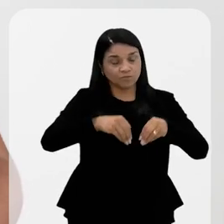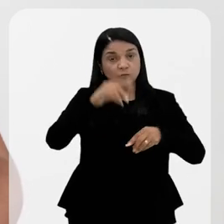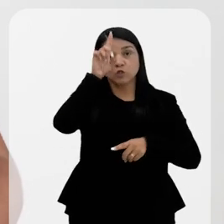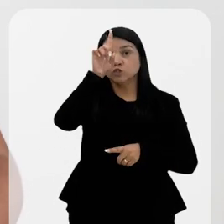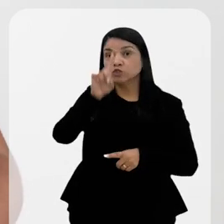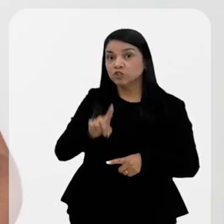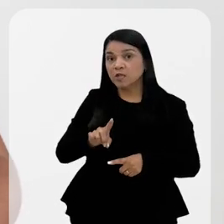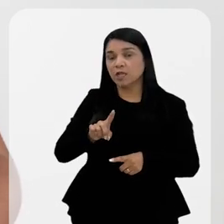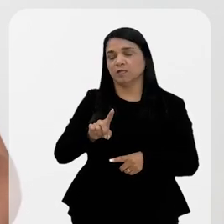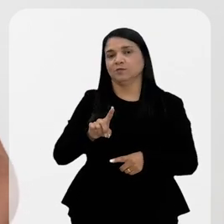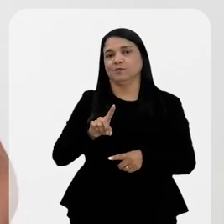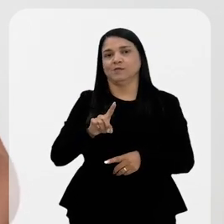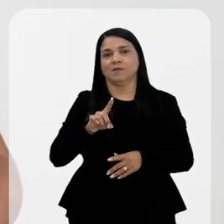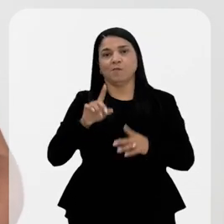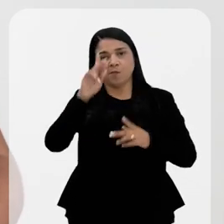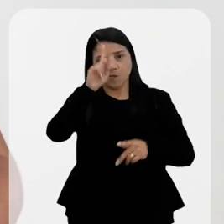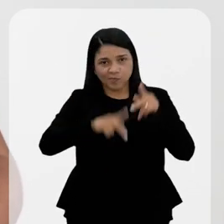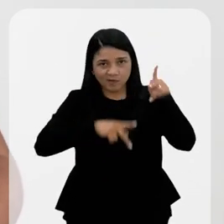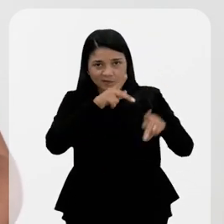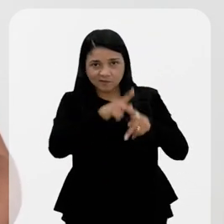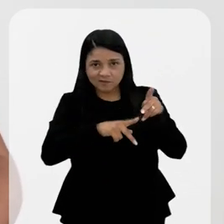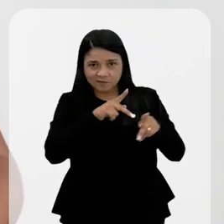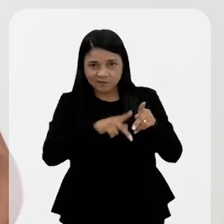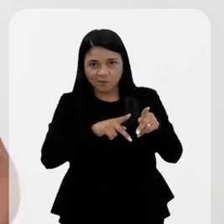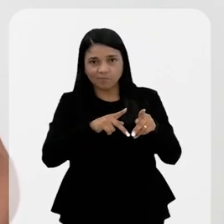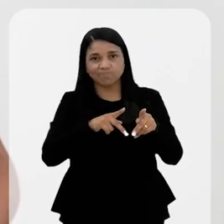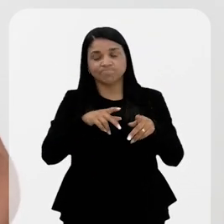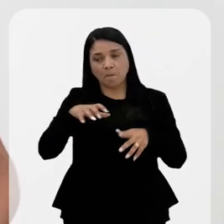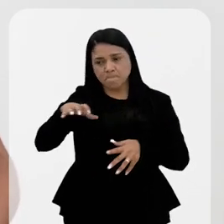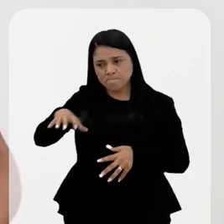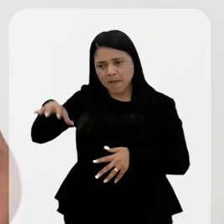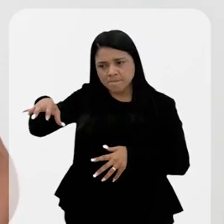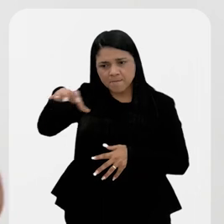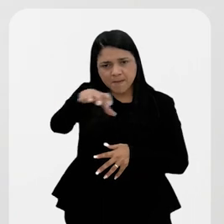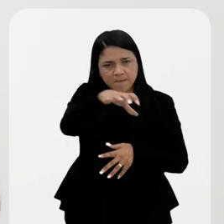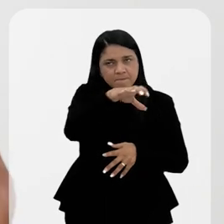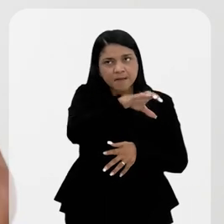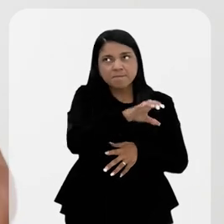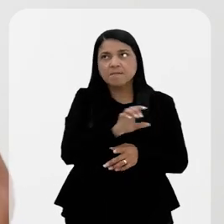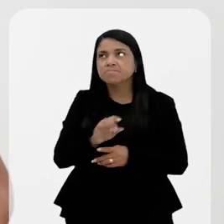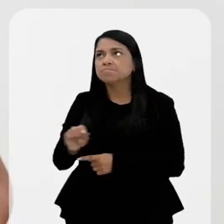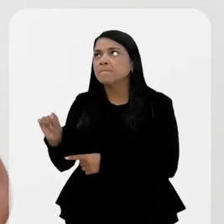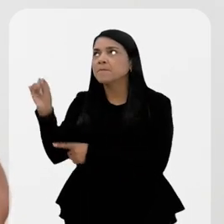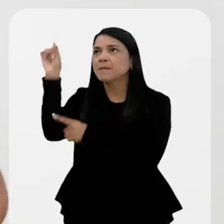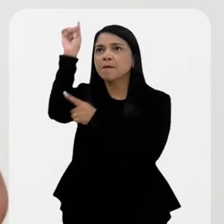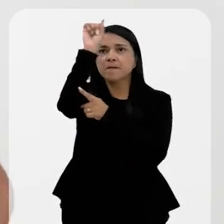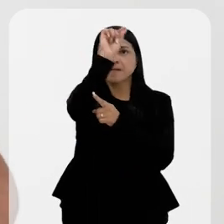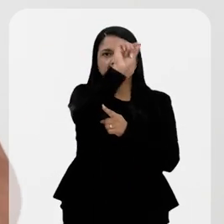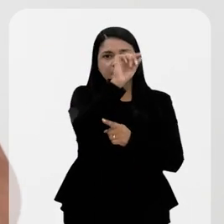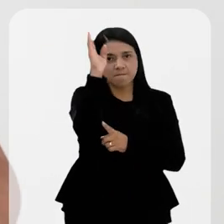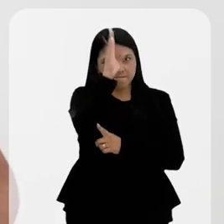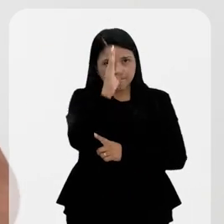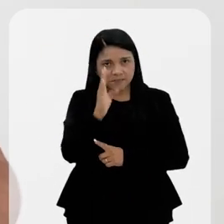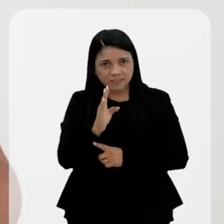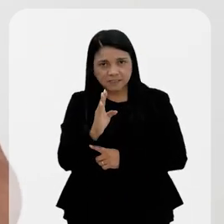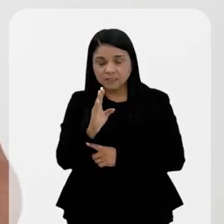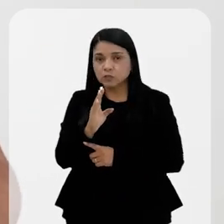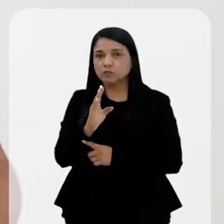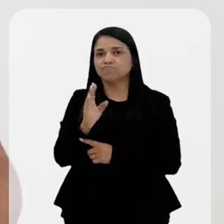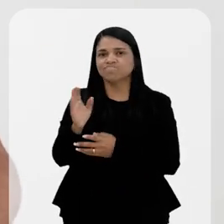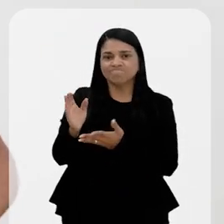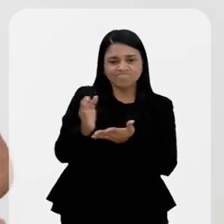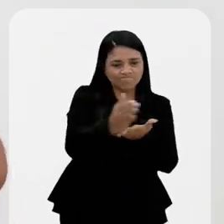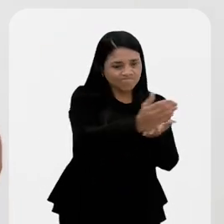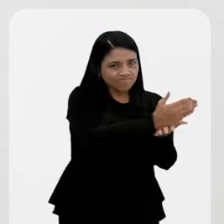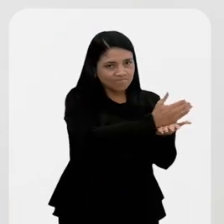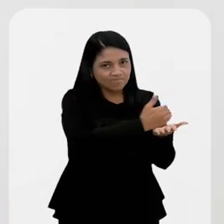população. Nós pretendemos percorrer a todas as regiões do Brasil e fazer esse diagnóstico nacional.